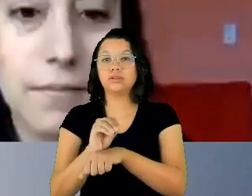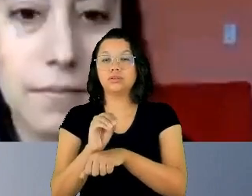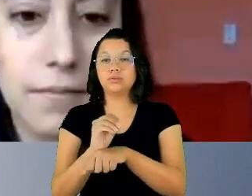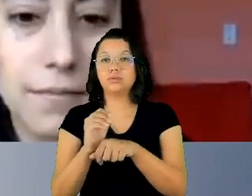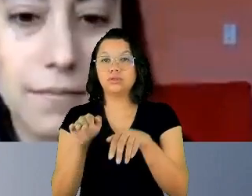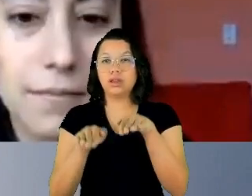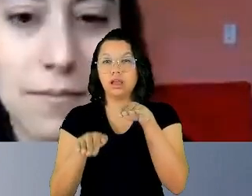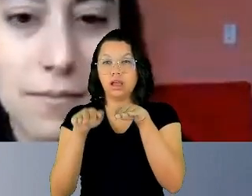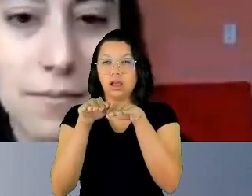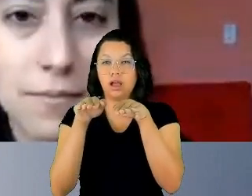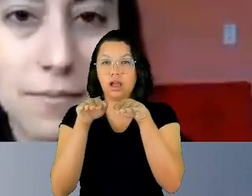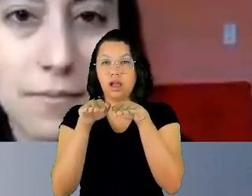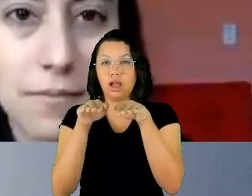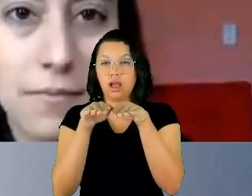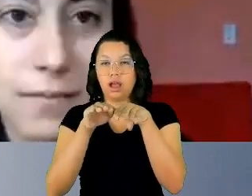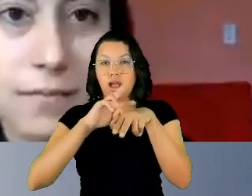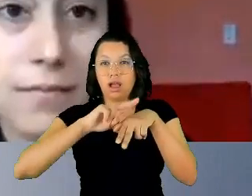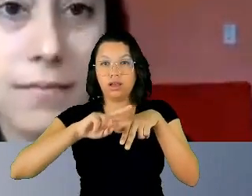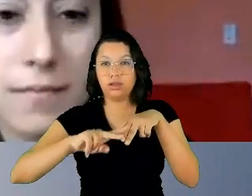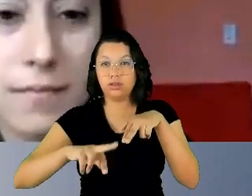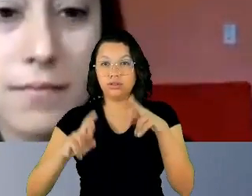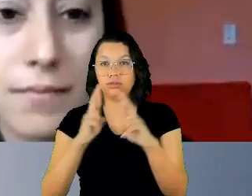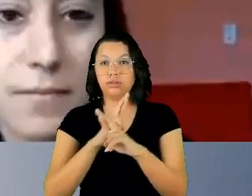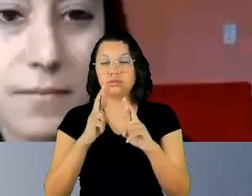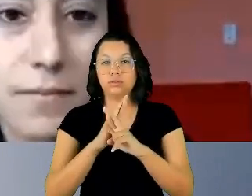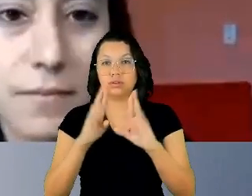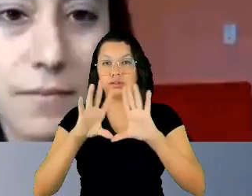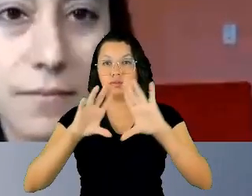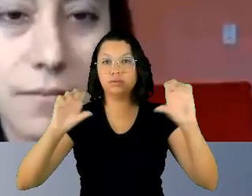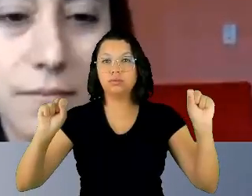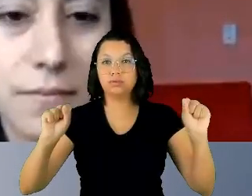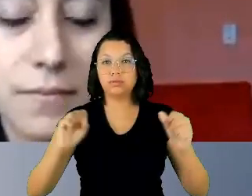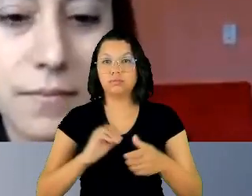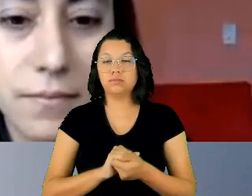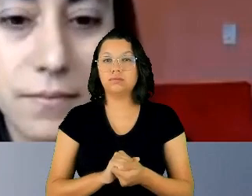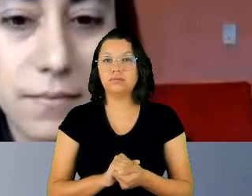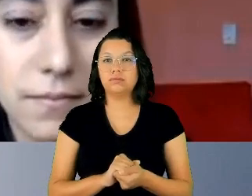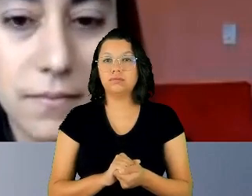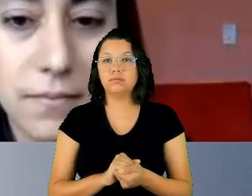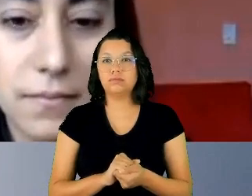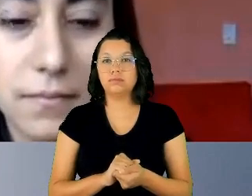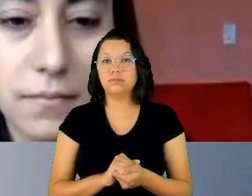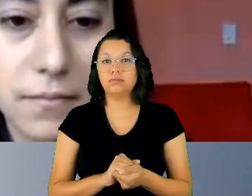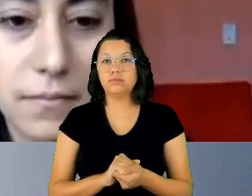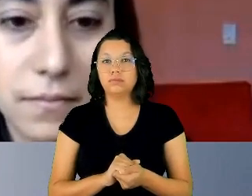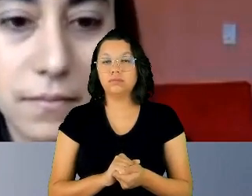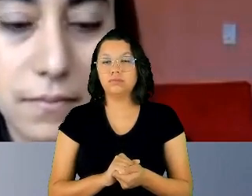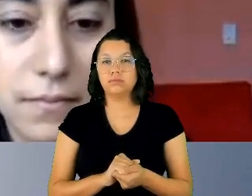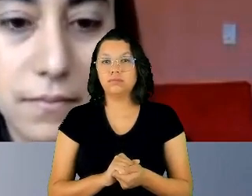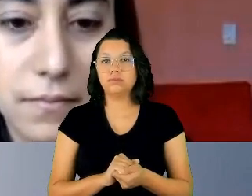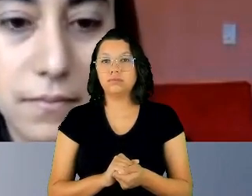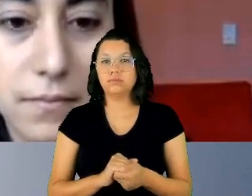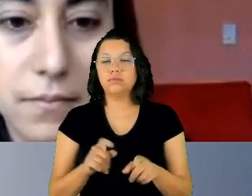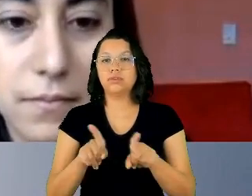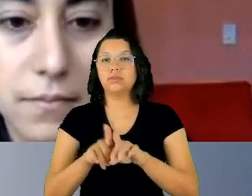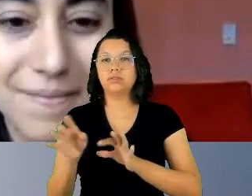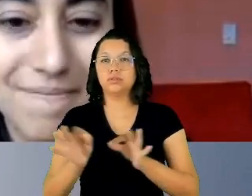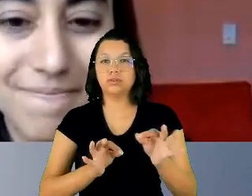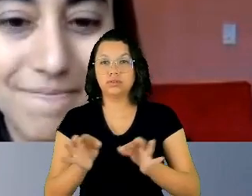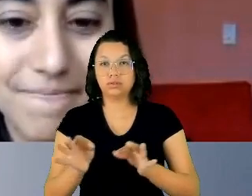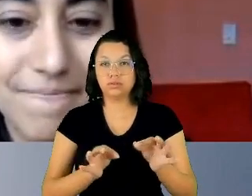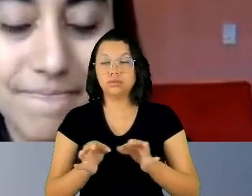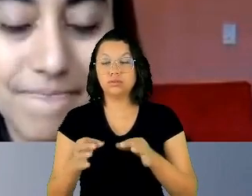gênero no âmbito do Tribunal, com o apoio da organização SINC-OLGA.